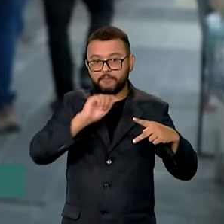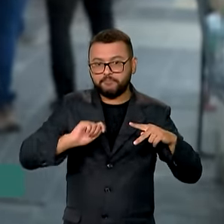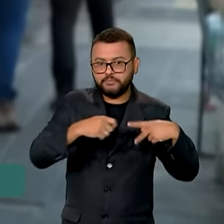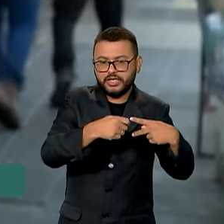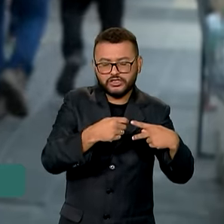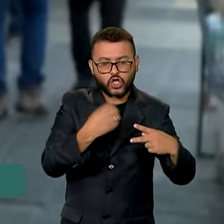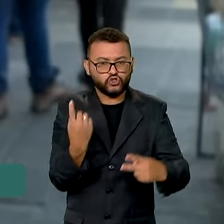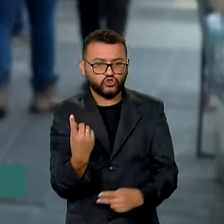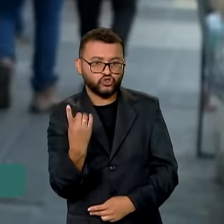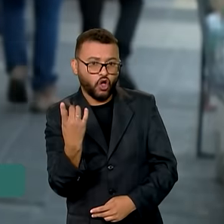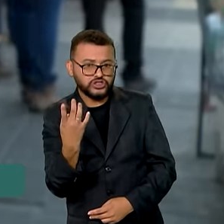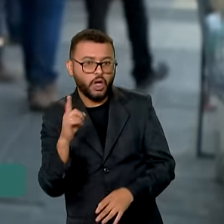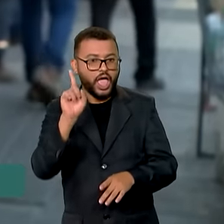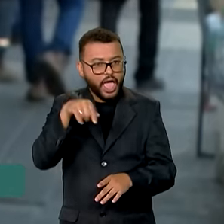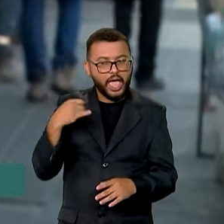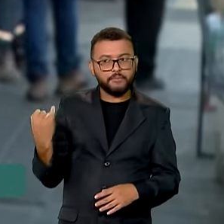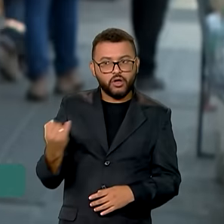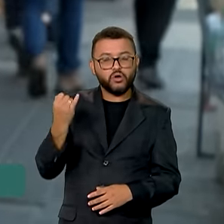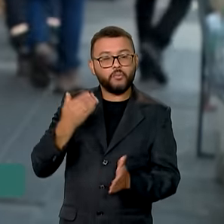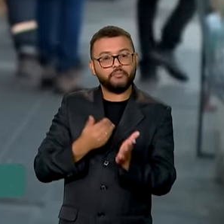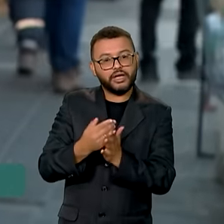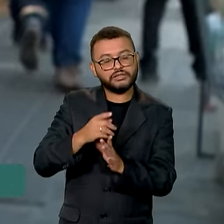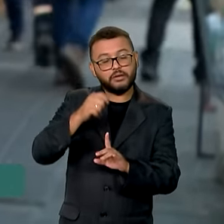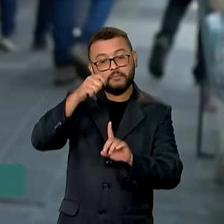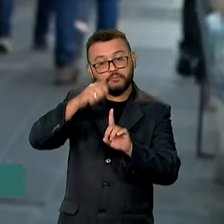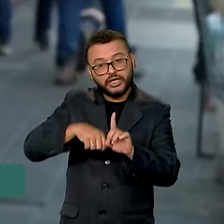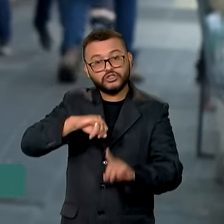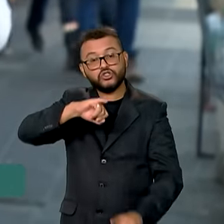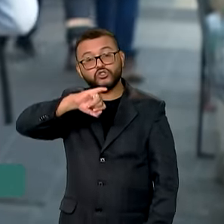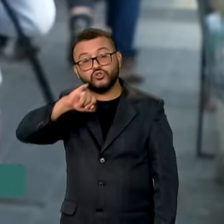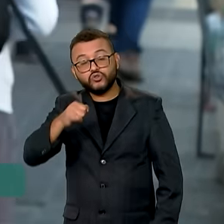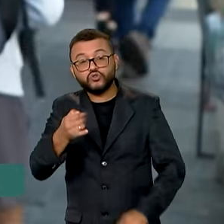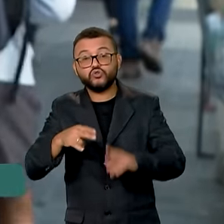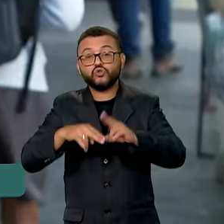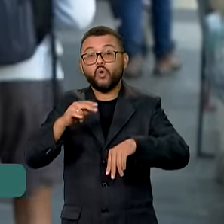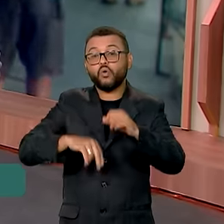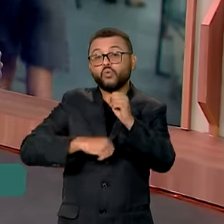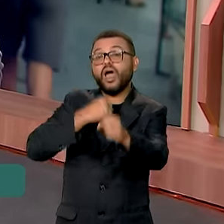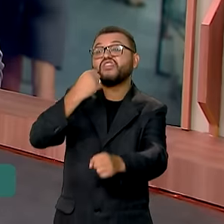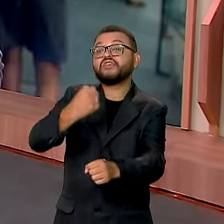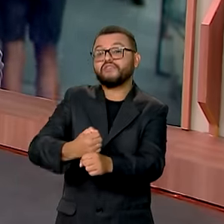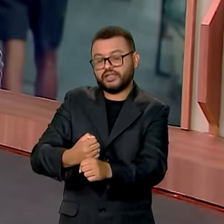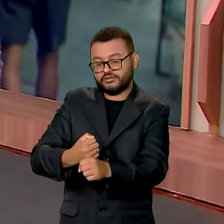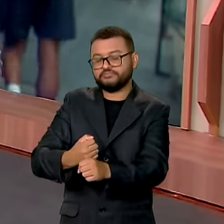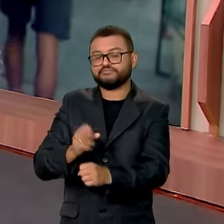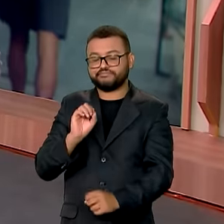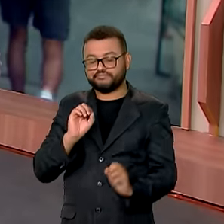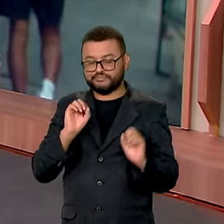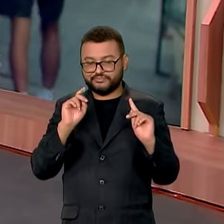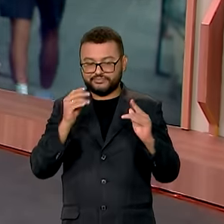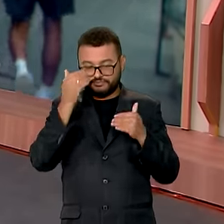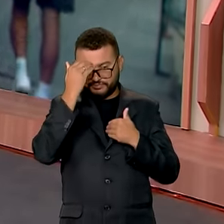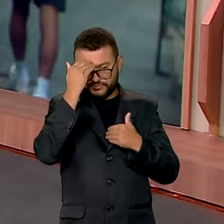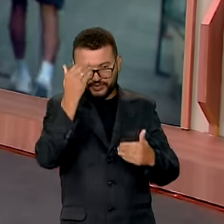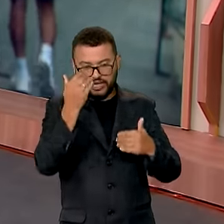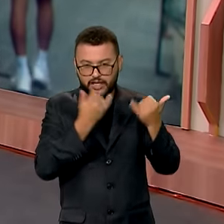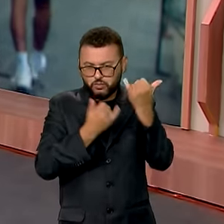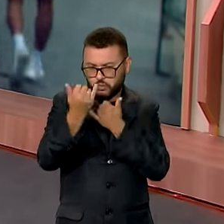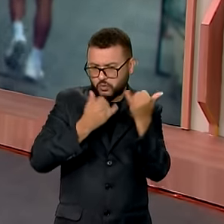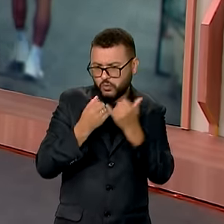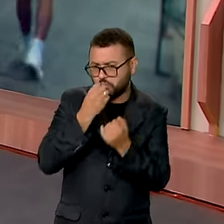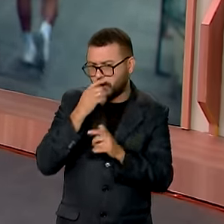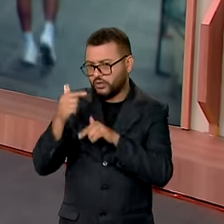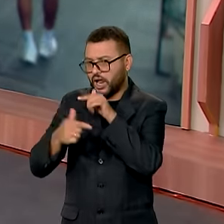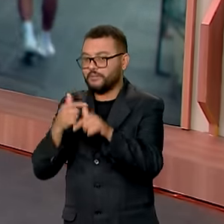automático, ela só vai valer a partir de junho do ano que vem, Vanessa. Ok, Dimas, muito obrigada pelas informações,